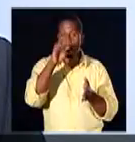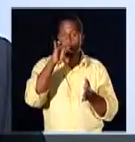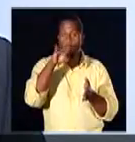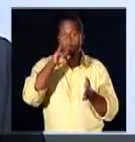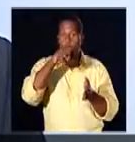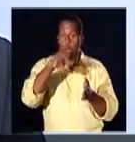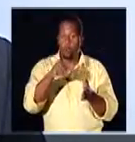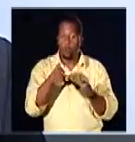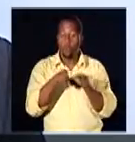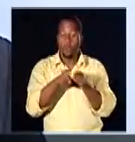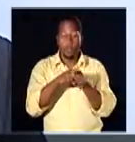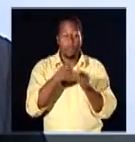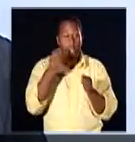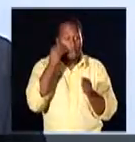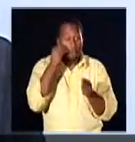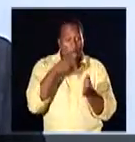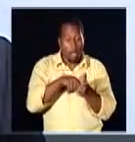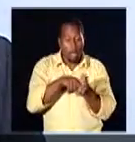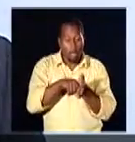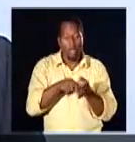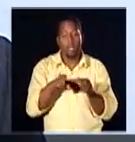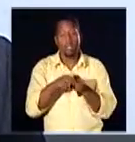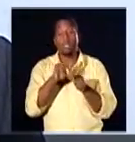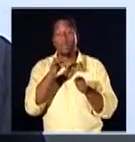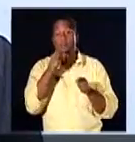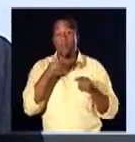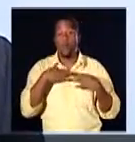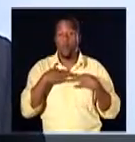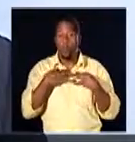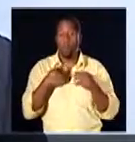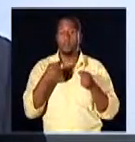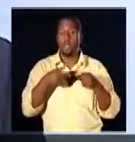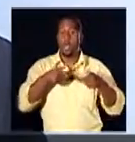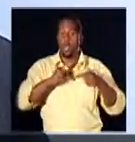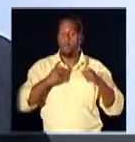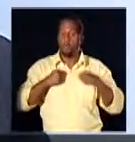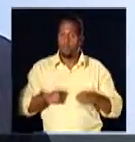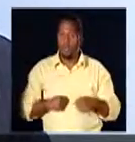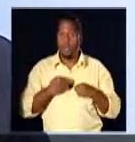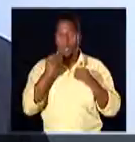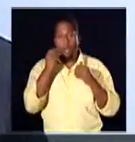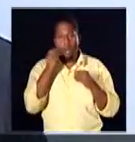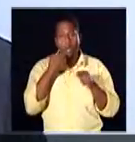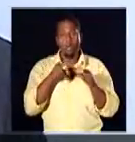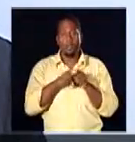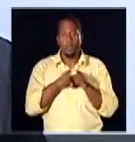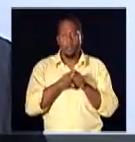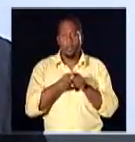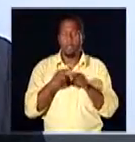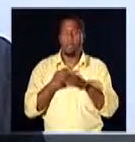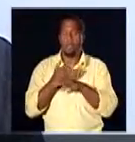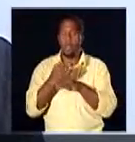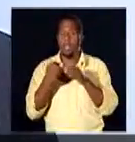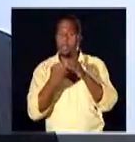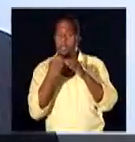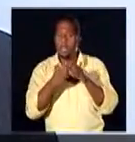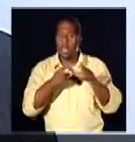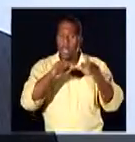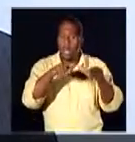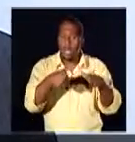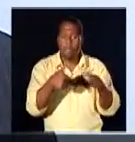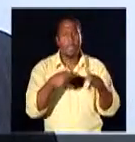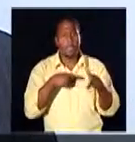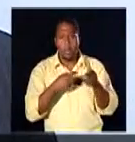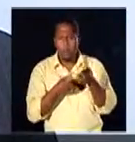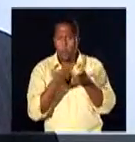caso, um produto eletrônico, por exemplo, para testá-lo, ver se ele está funcionando, se for uma roupa, se possível, provar, se não for em relação ao presente. Também